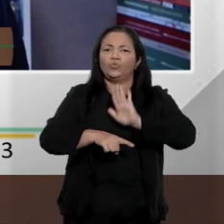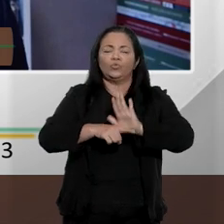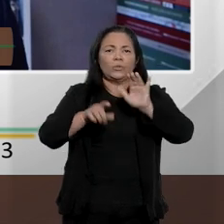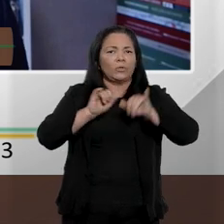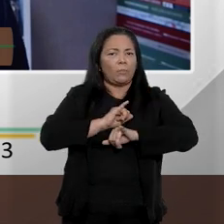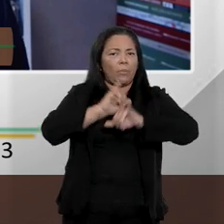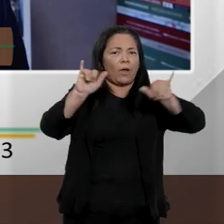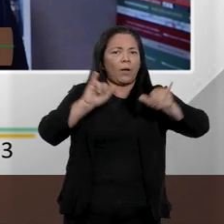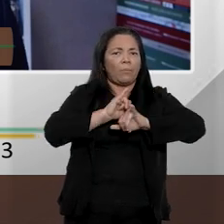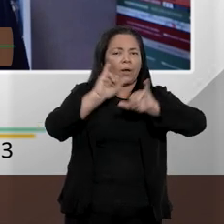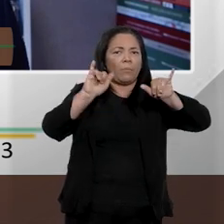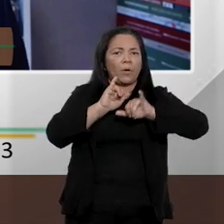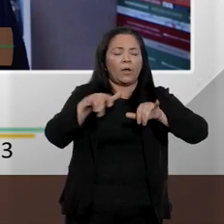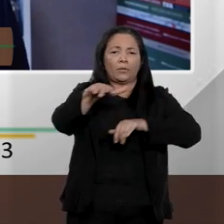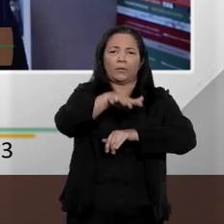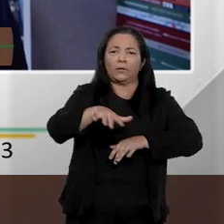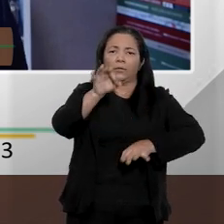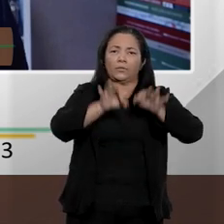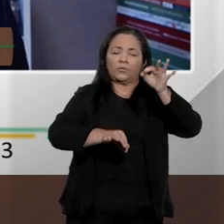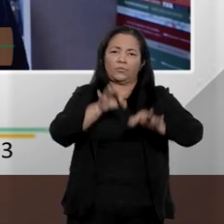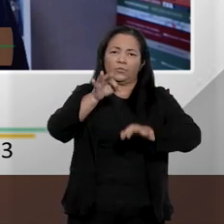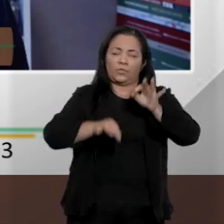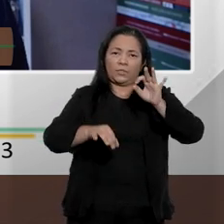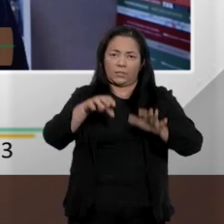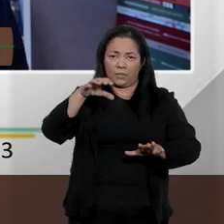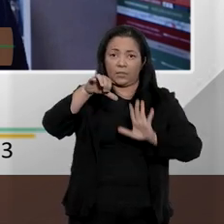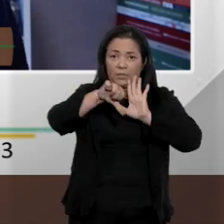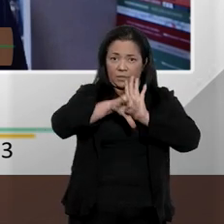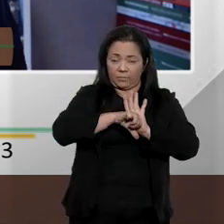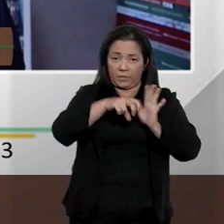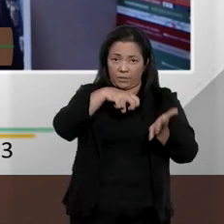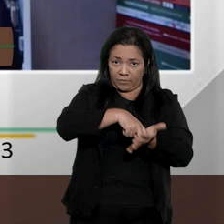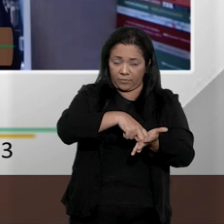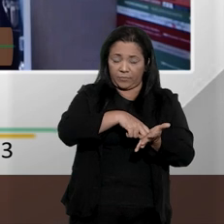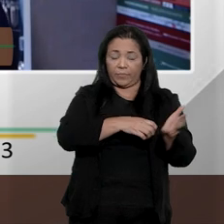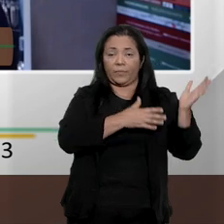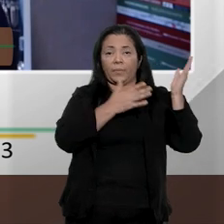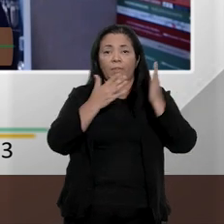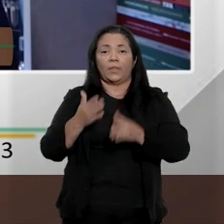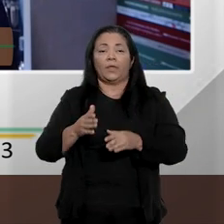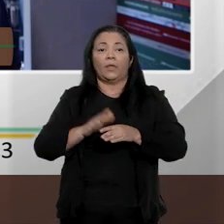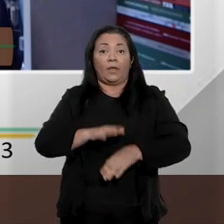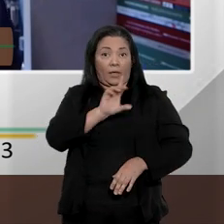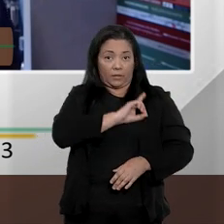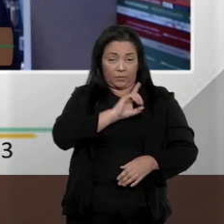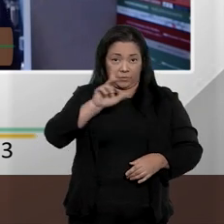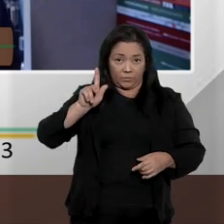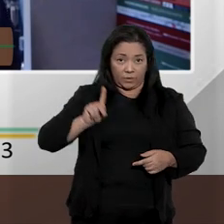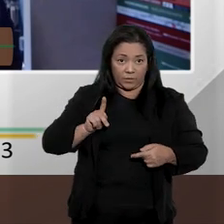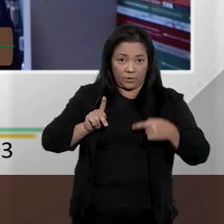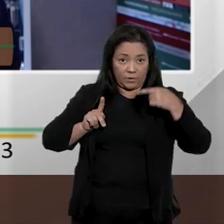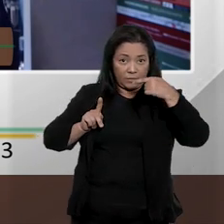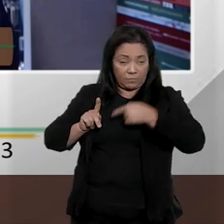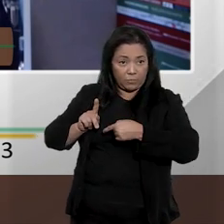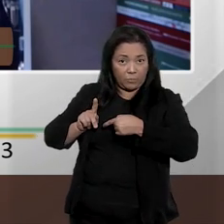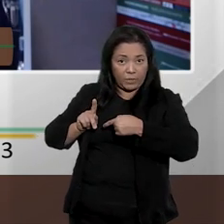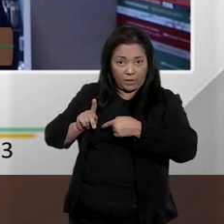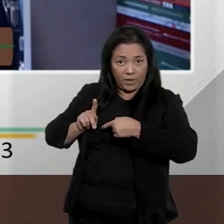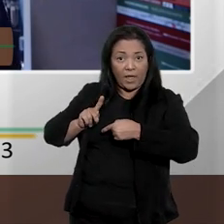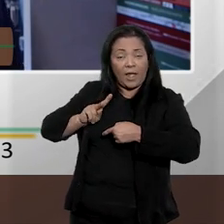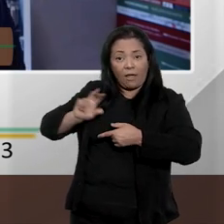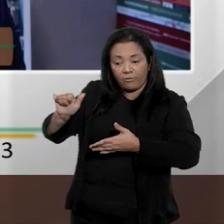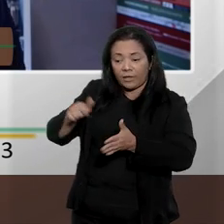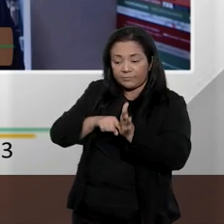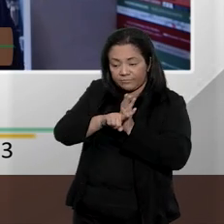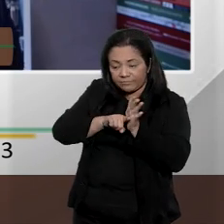o sistema de justiça criminal. E a Defensoria, sobretudo, a partir do momento em que ganha mais musculatura e